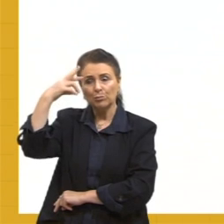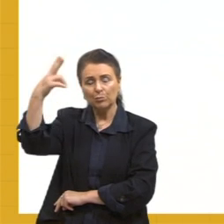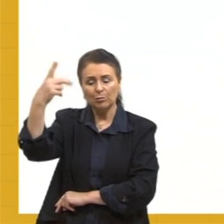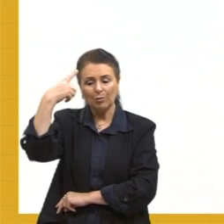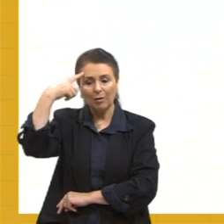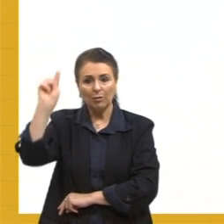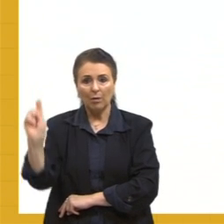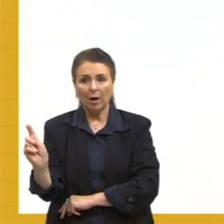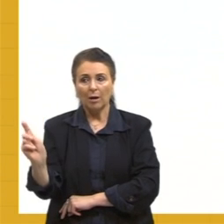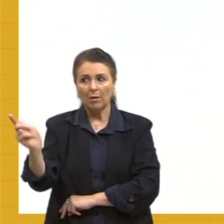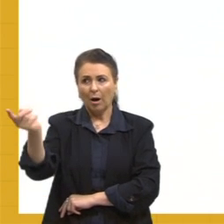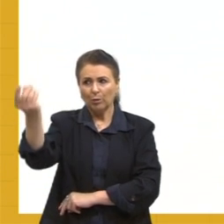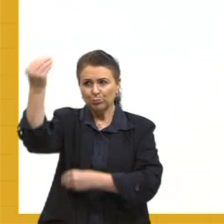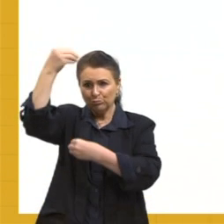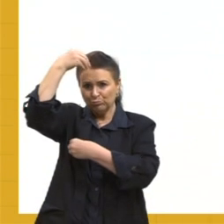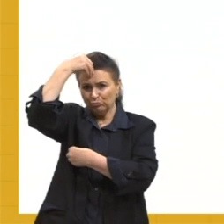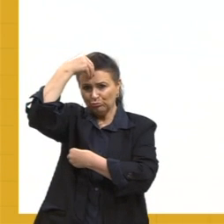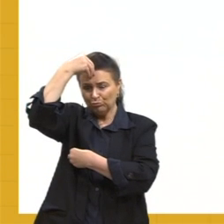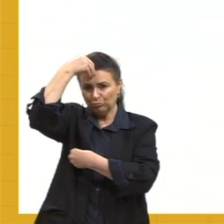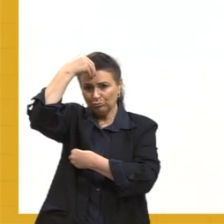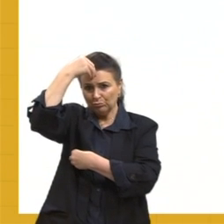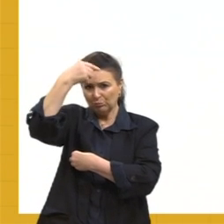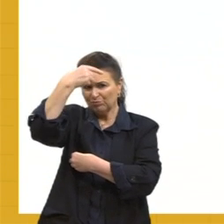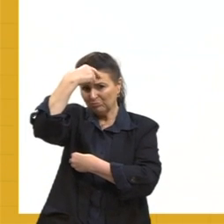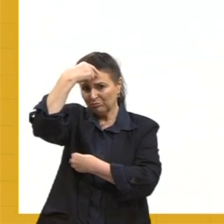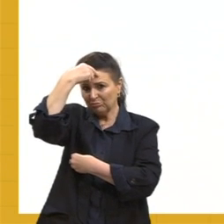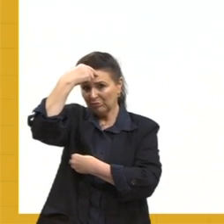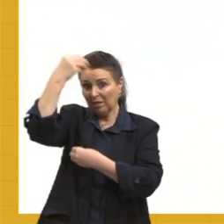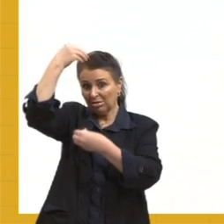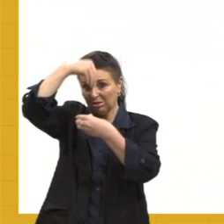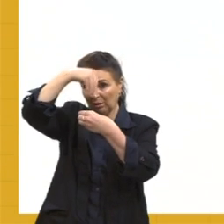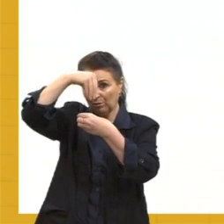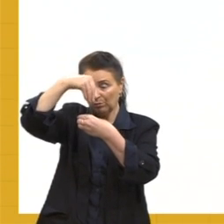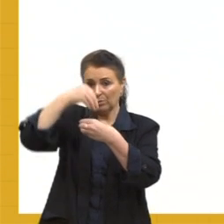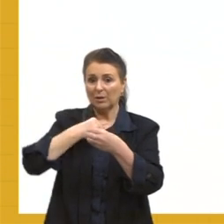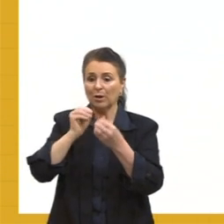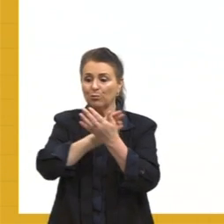do inconsciente, que foi chamado o fluxo de consciência.